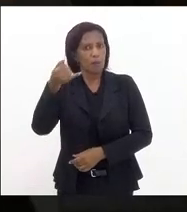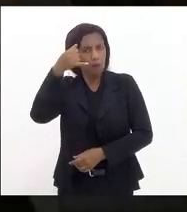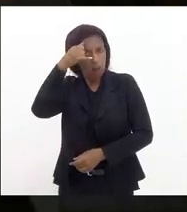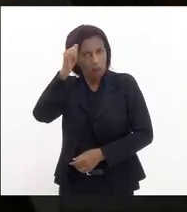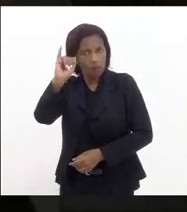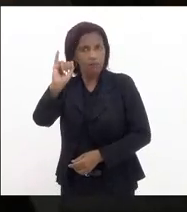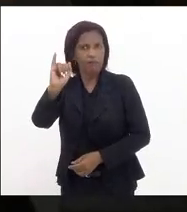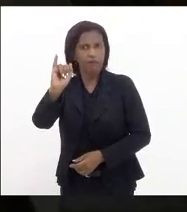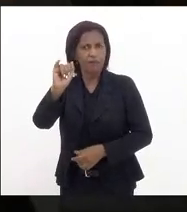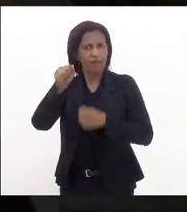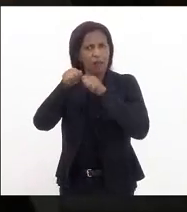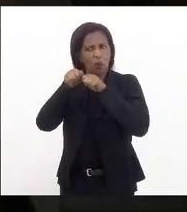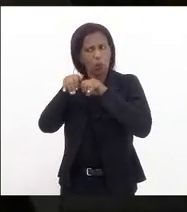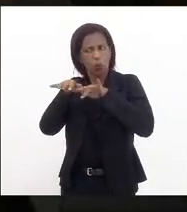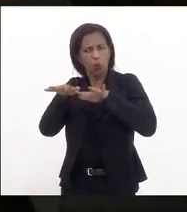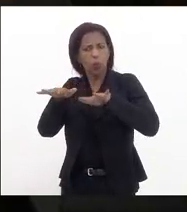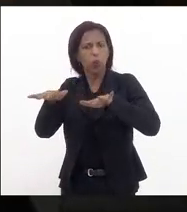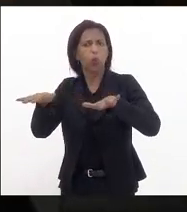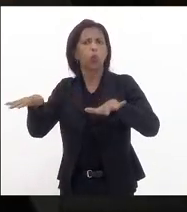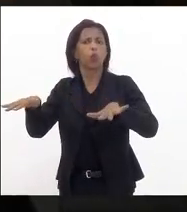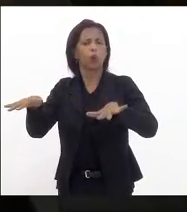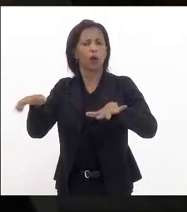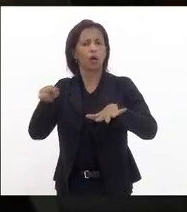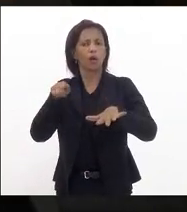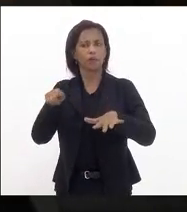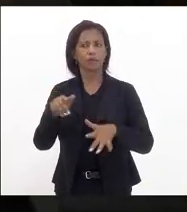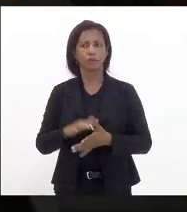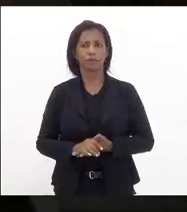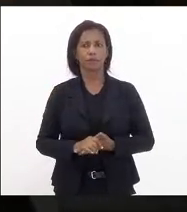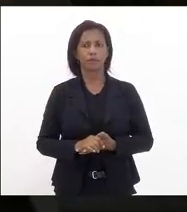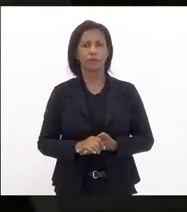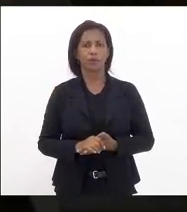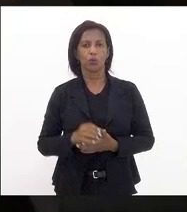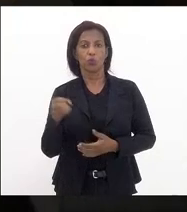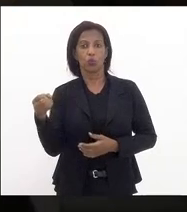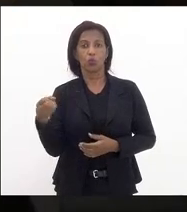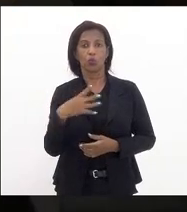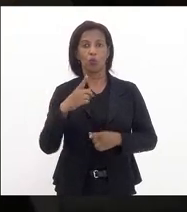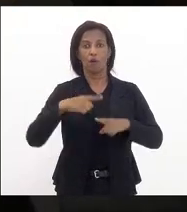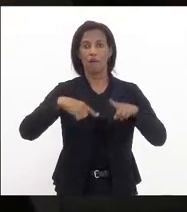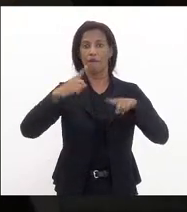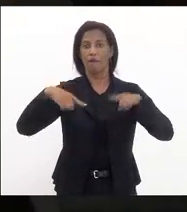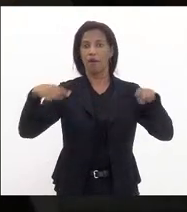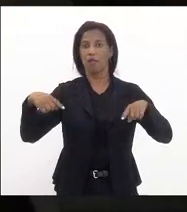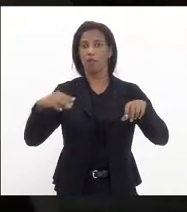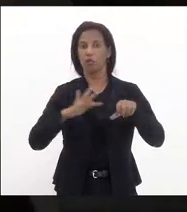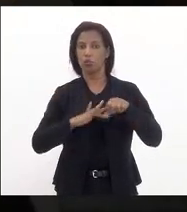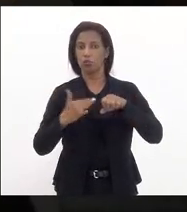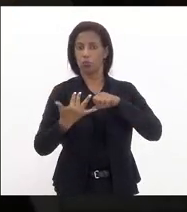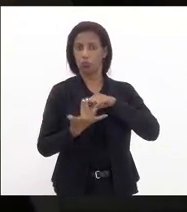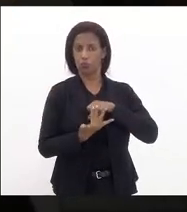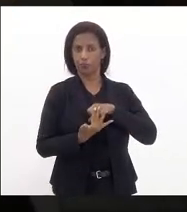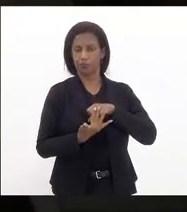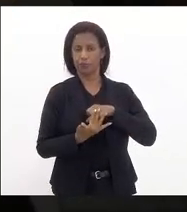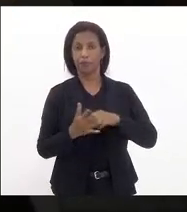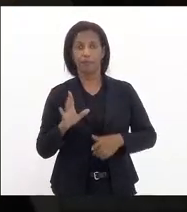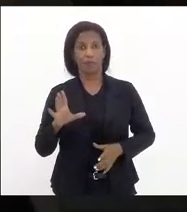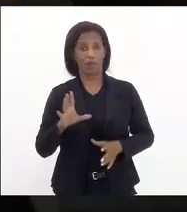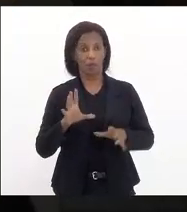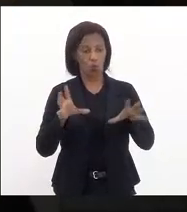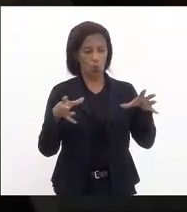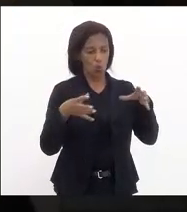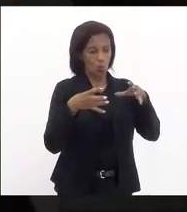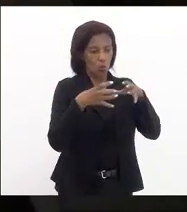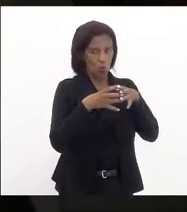a propagação do novo coronavírus começa que a delegação brasileira